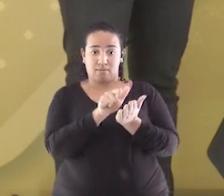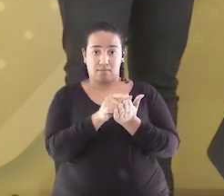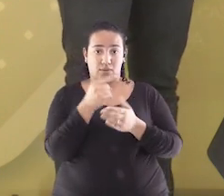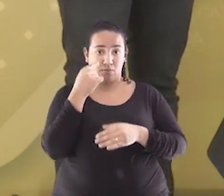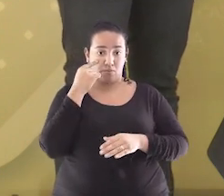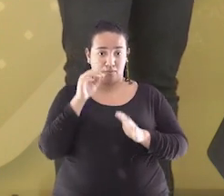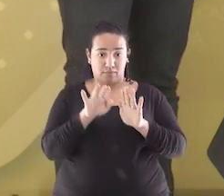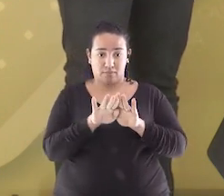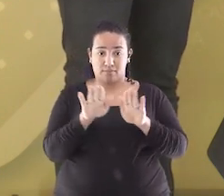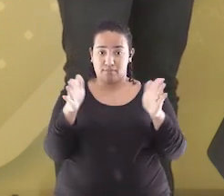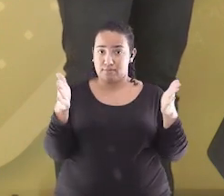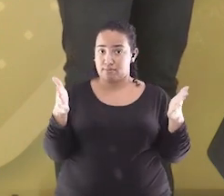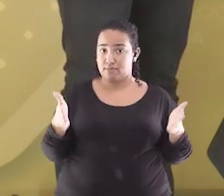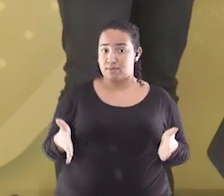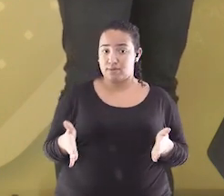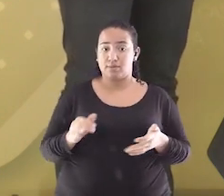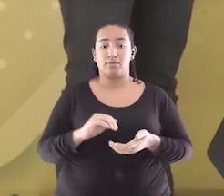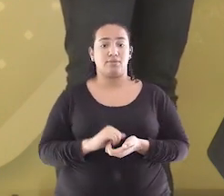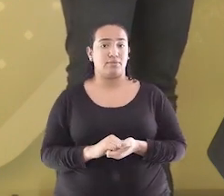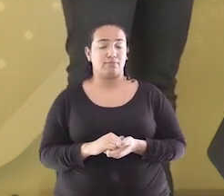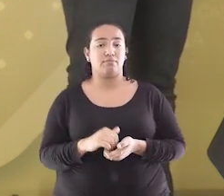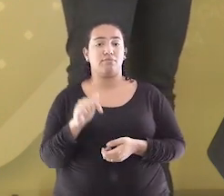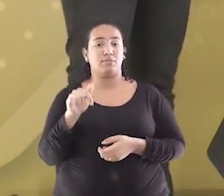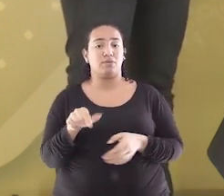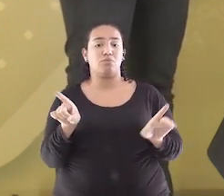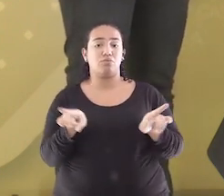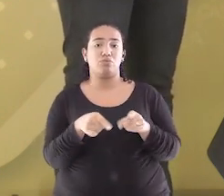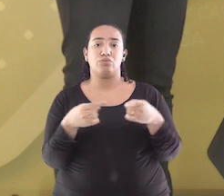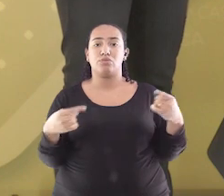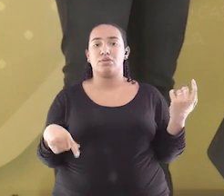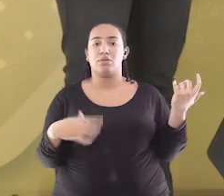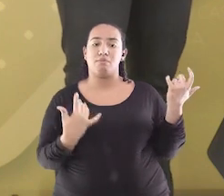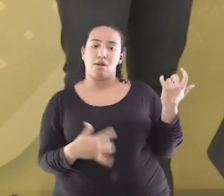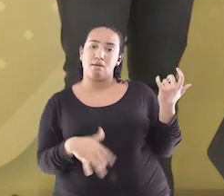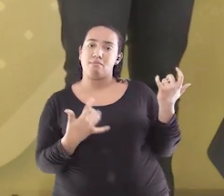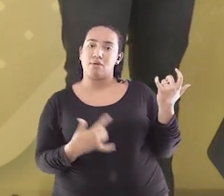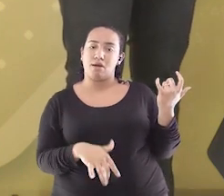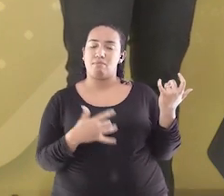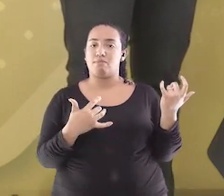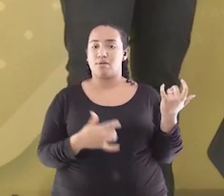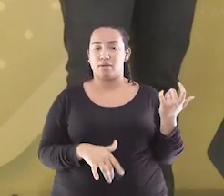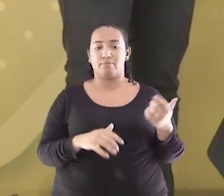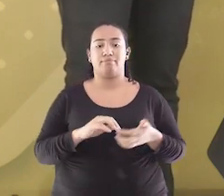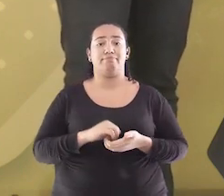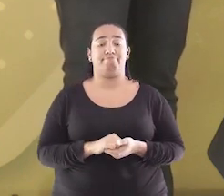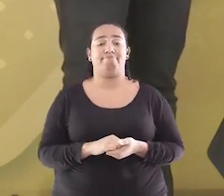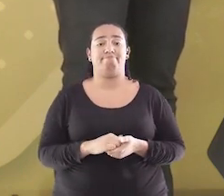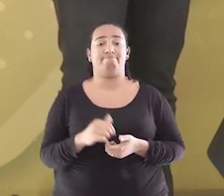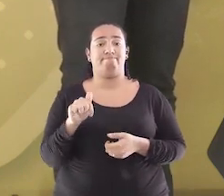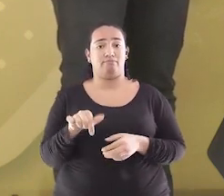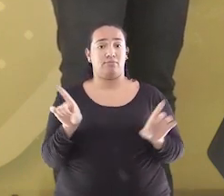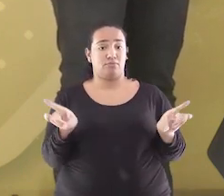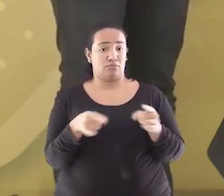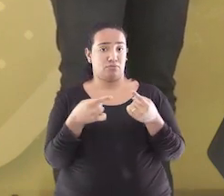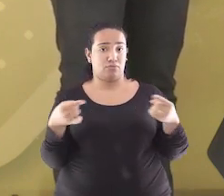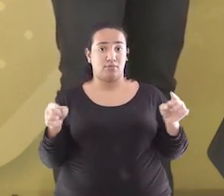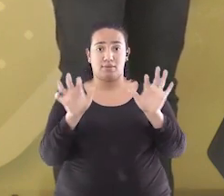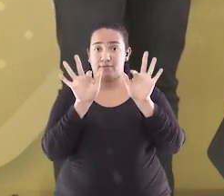que está aqui nessa mesa e iremos tocar a melodia da música que estará dentro do envelope. Ao término da melodia,